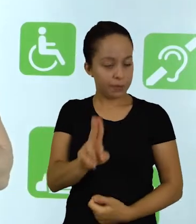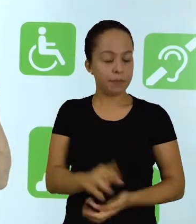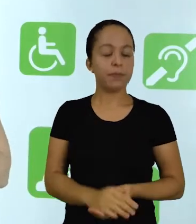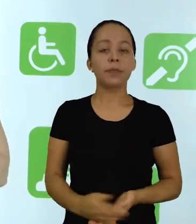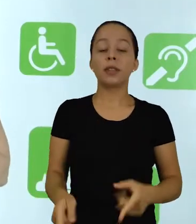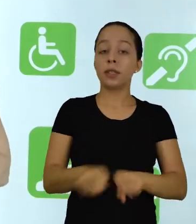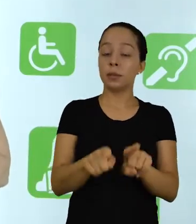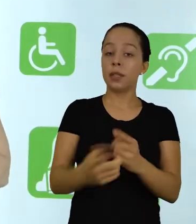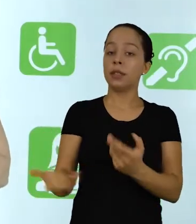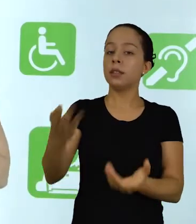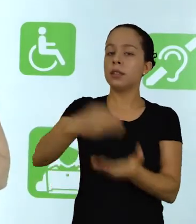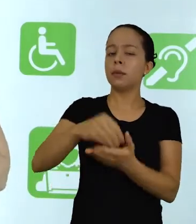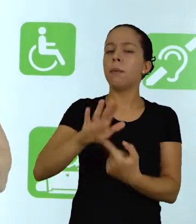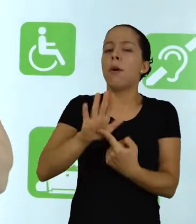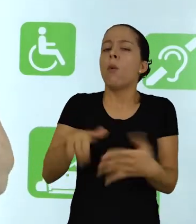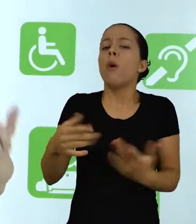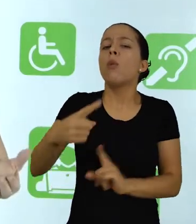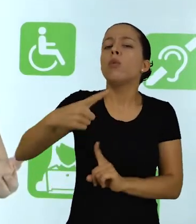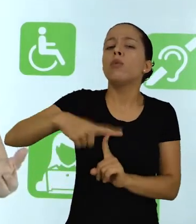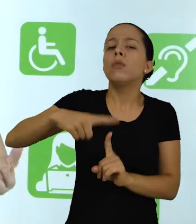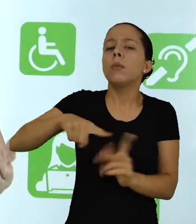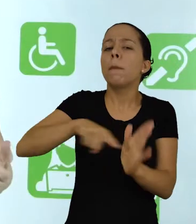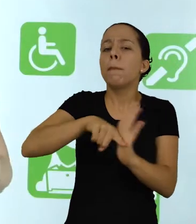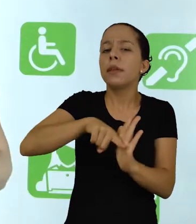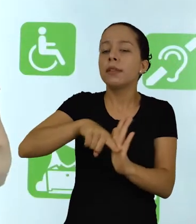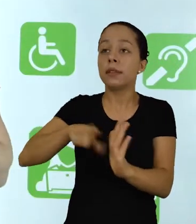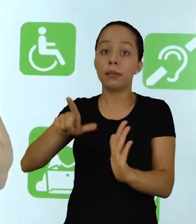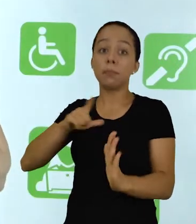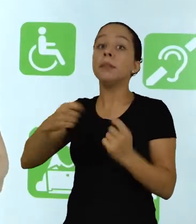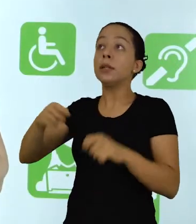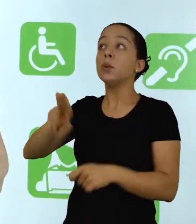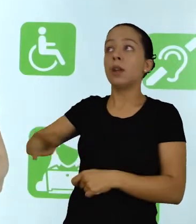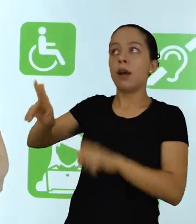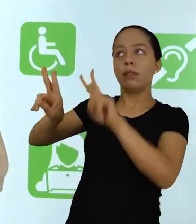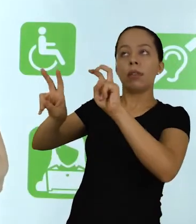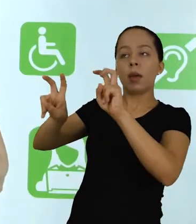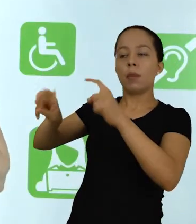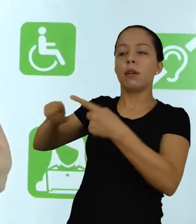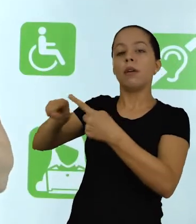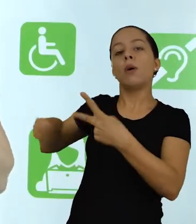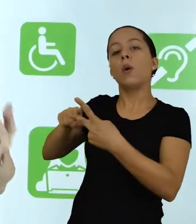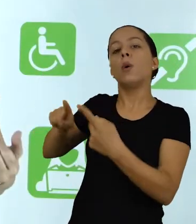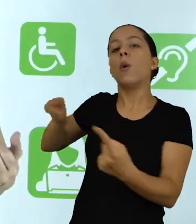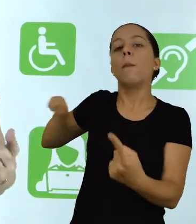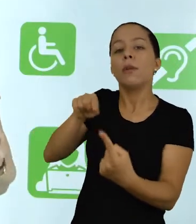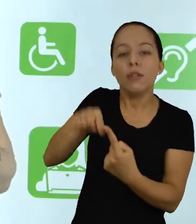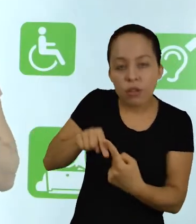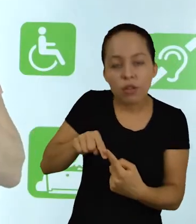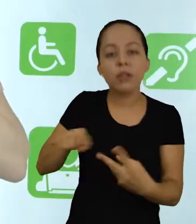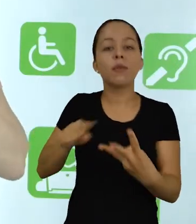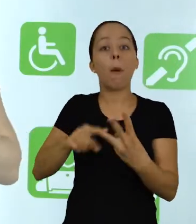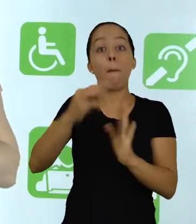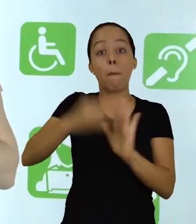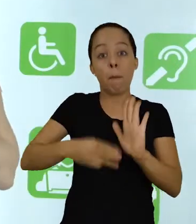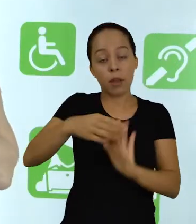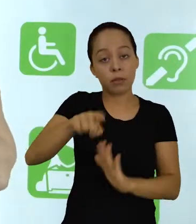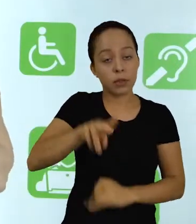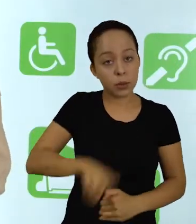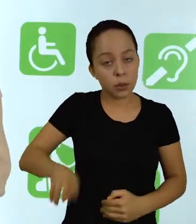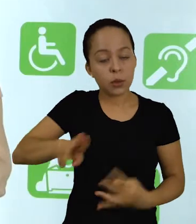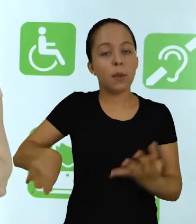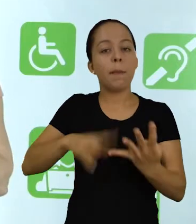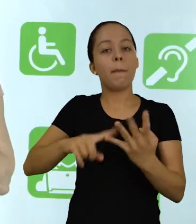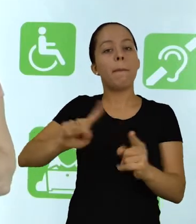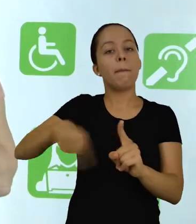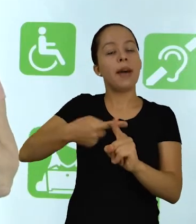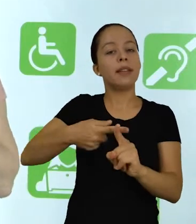Ela define também qual é o tipo de pesquisa a partir do tema, a partir dos objetivos, do método que você